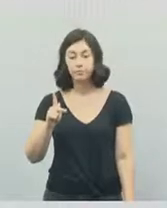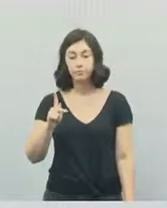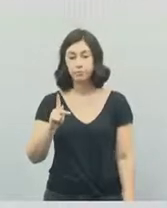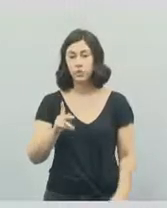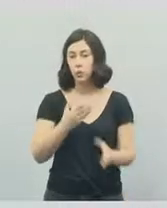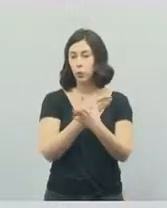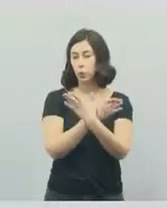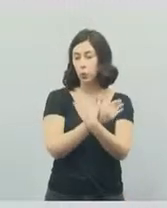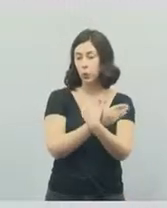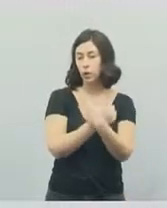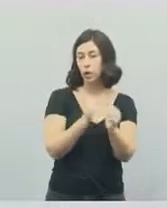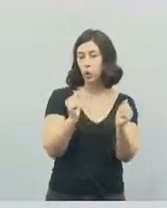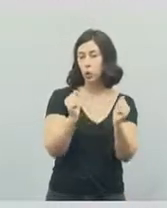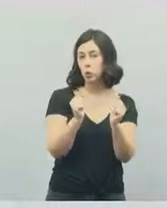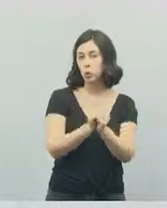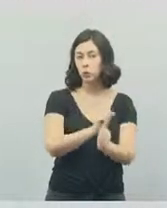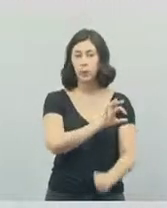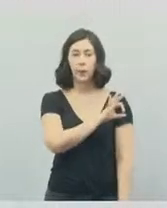Policiais.